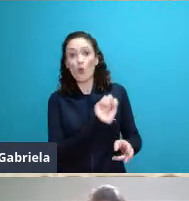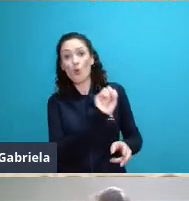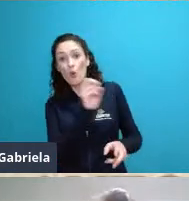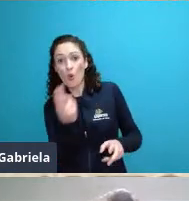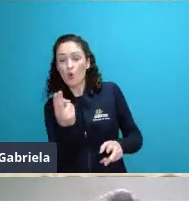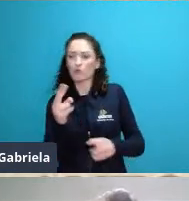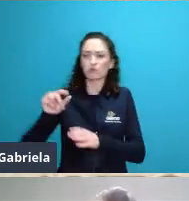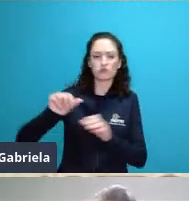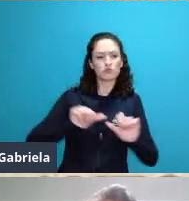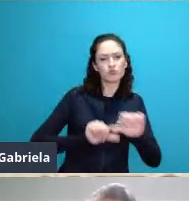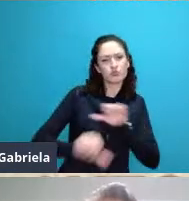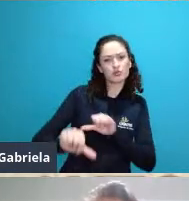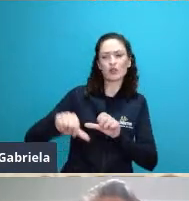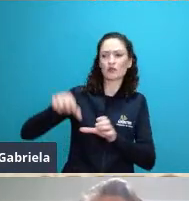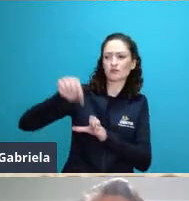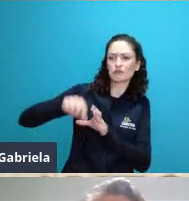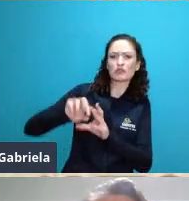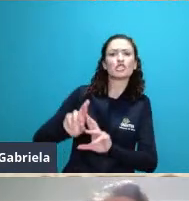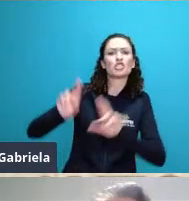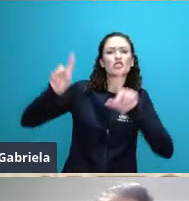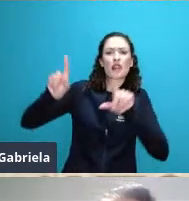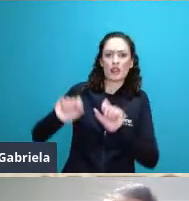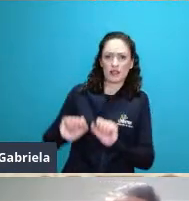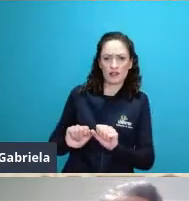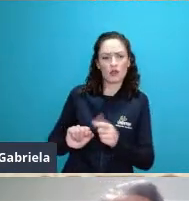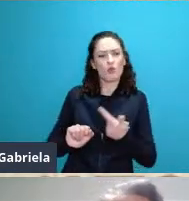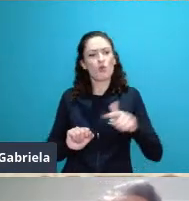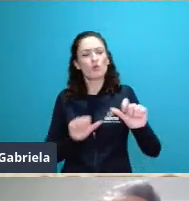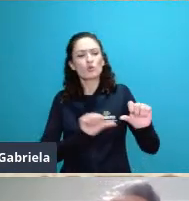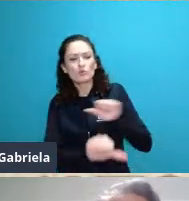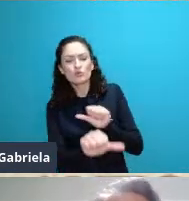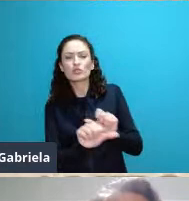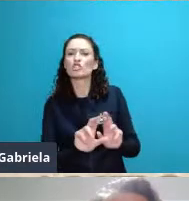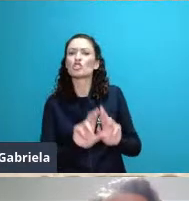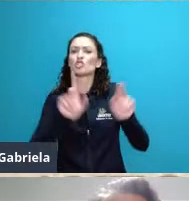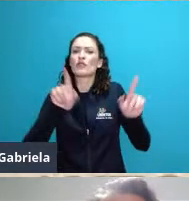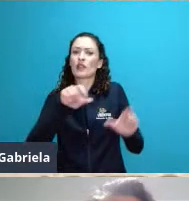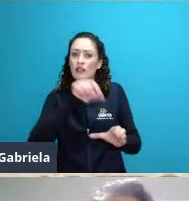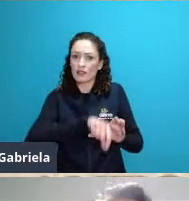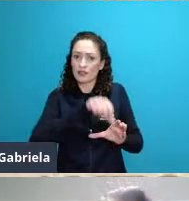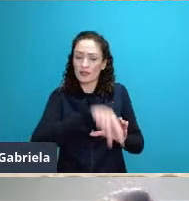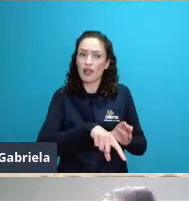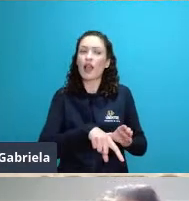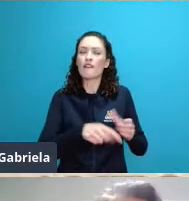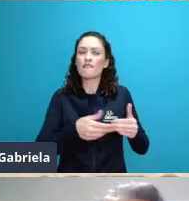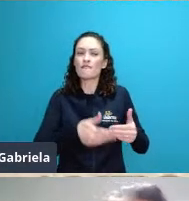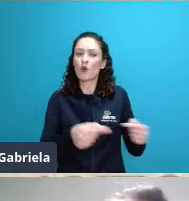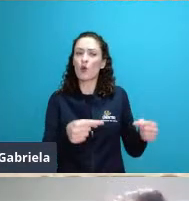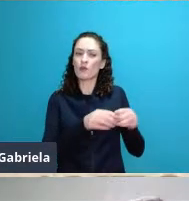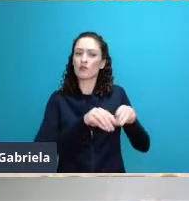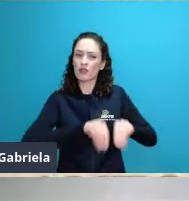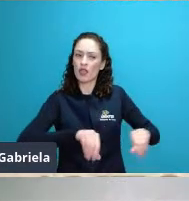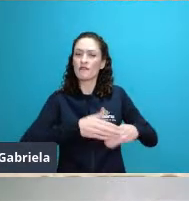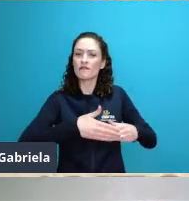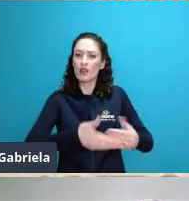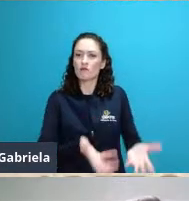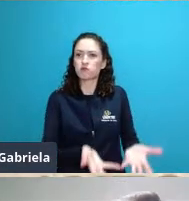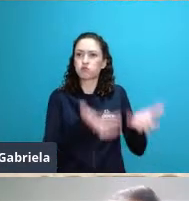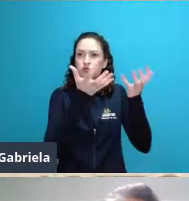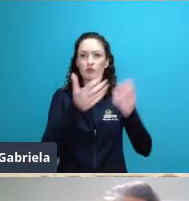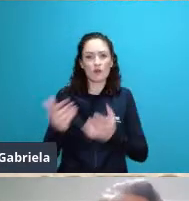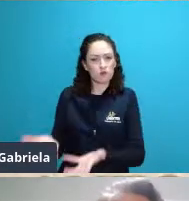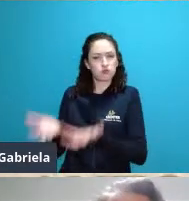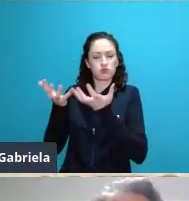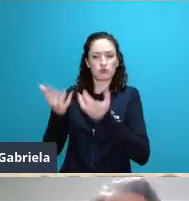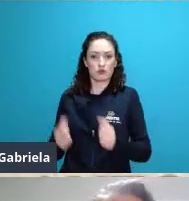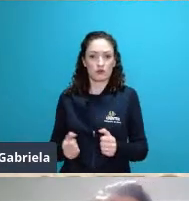uso da terra para manter poucas espécies no mesmo local que deem uma produtividade muito alta no entanto como o Odum propôs nesse